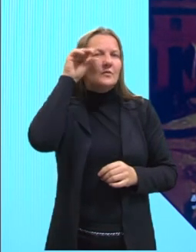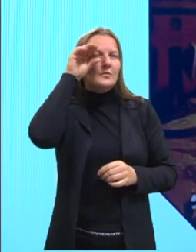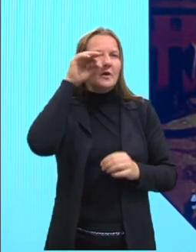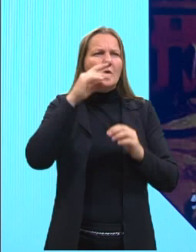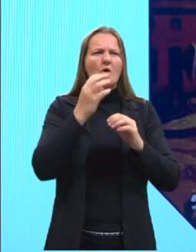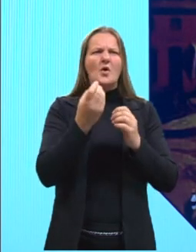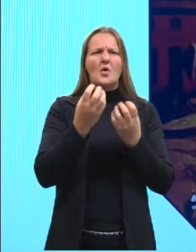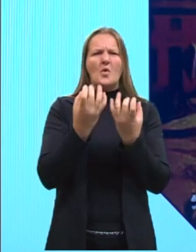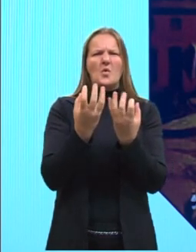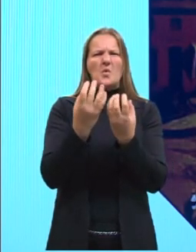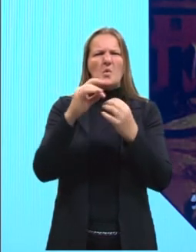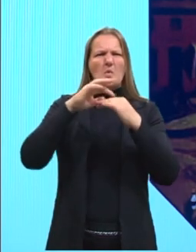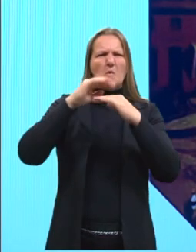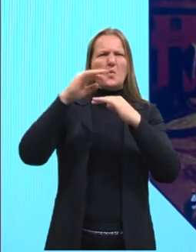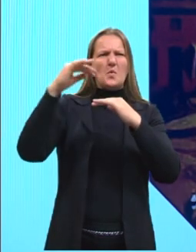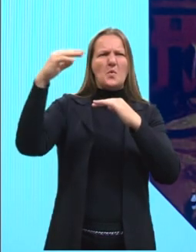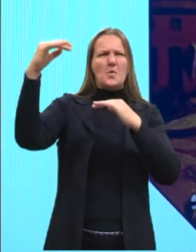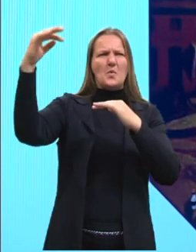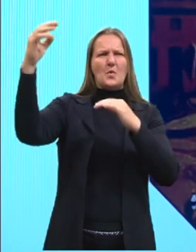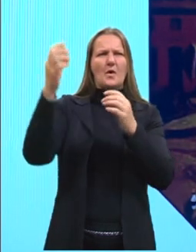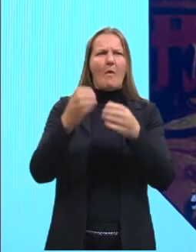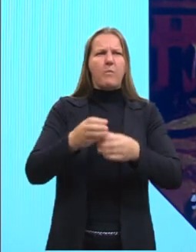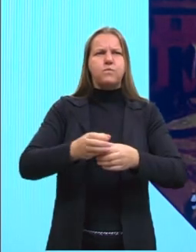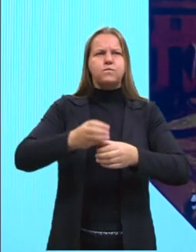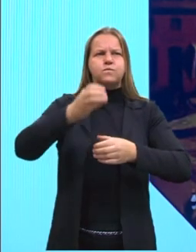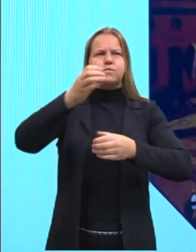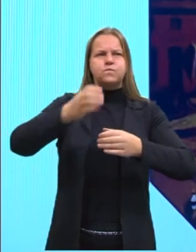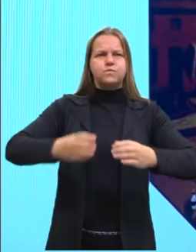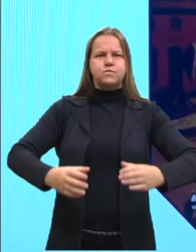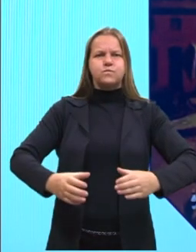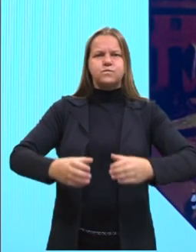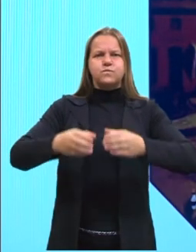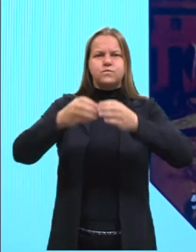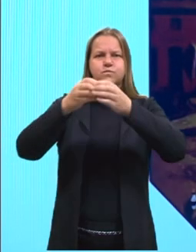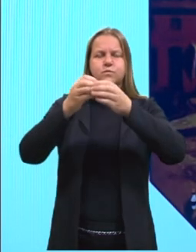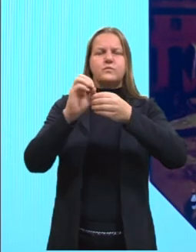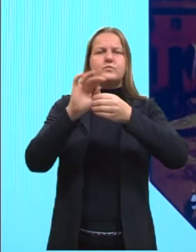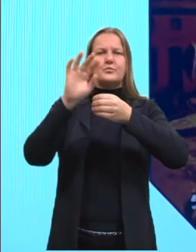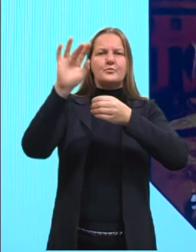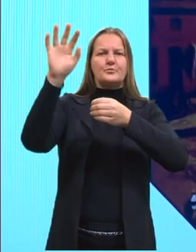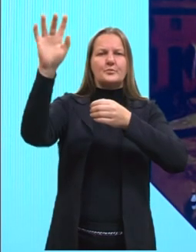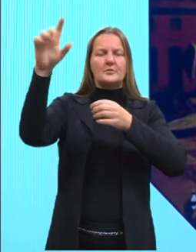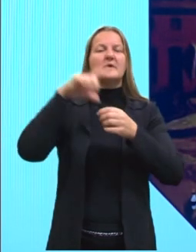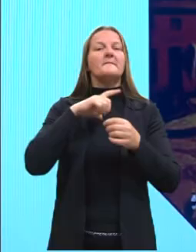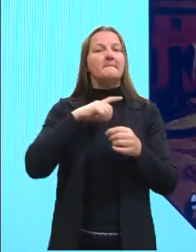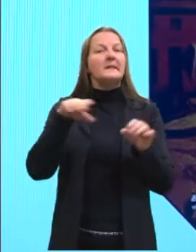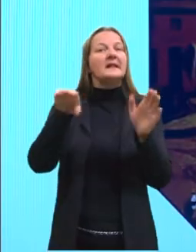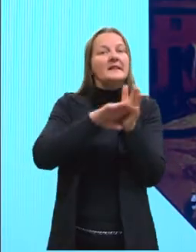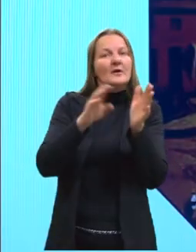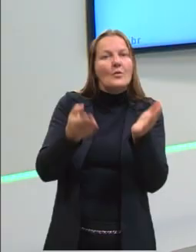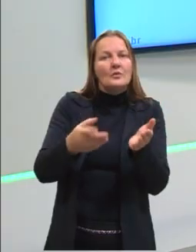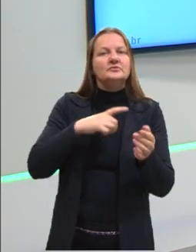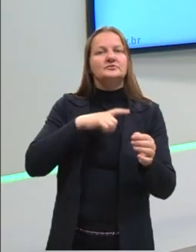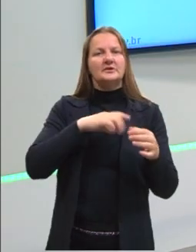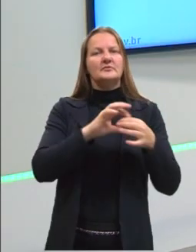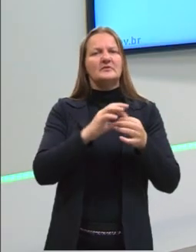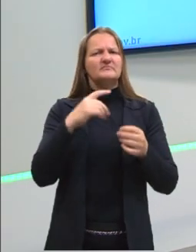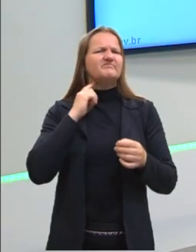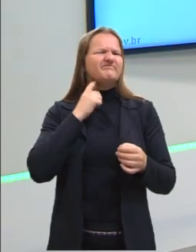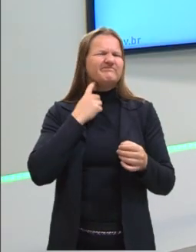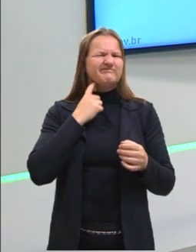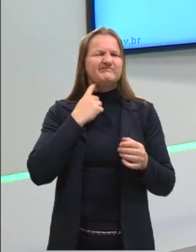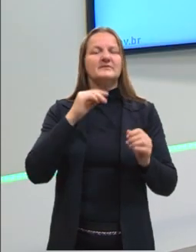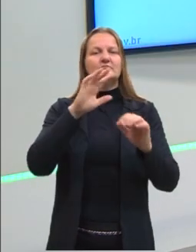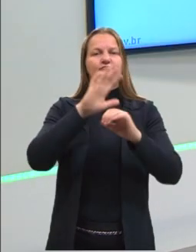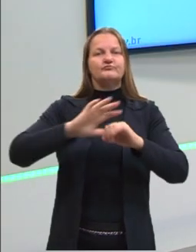fumaça saindo aqui dessas torres. E a gente vê isso até hoje. E isso acaba sendo muito poluente para o nosso